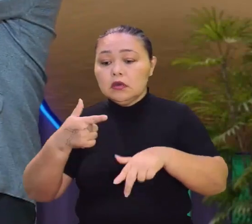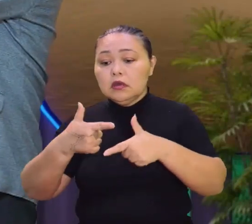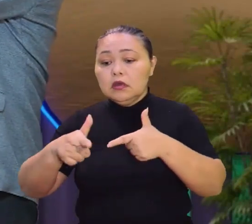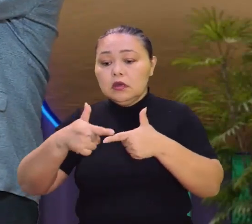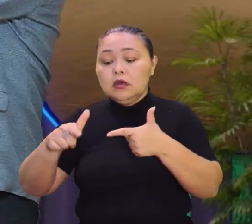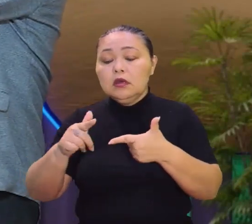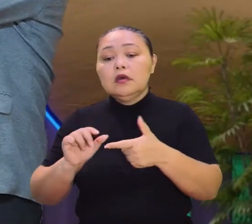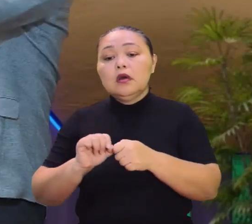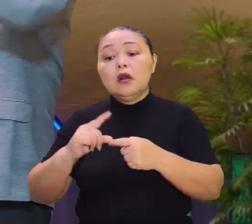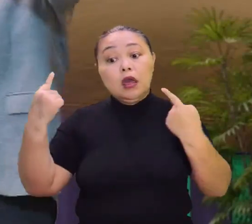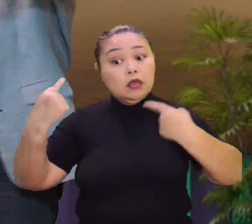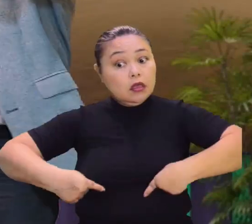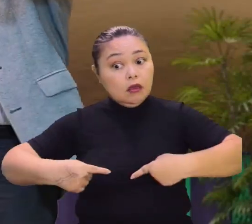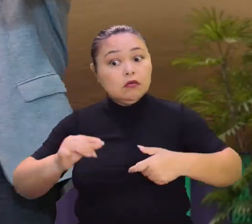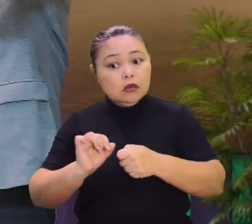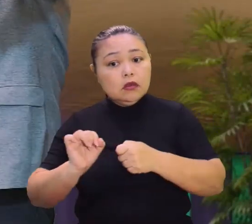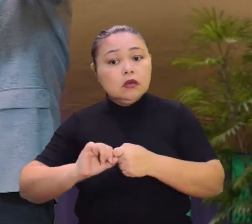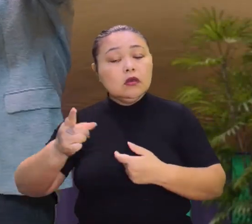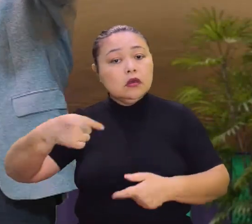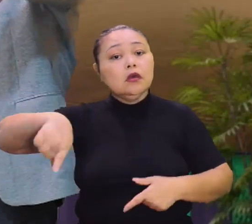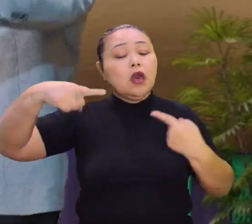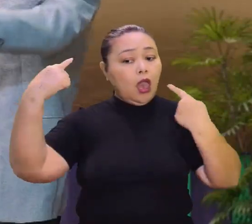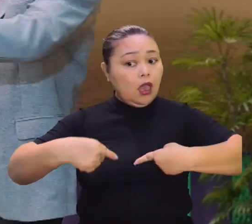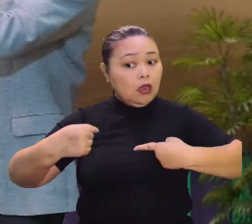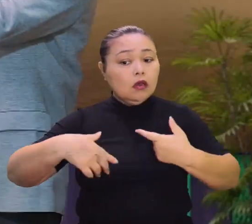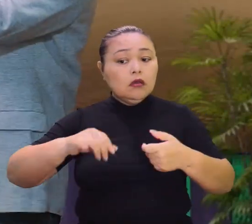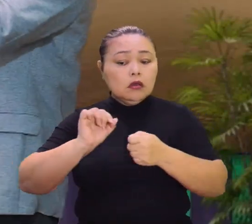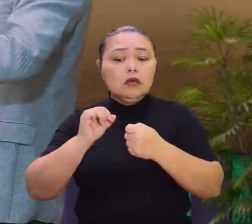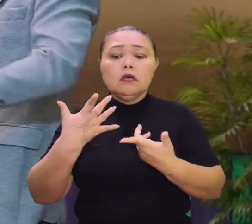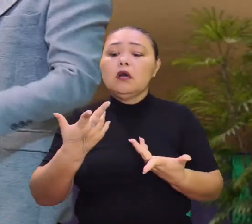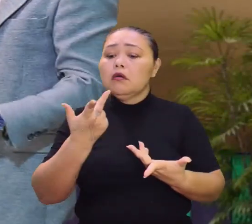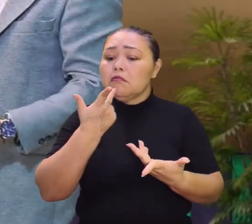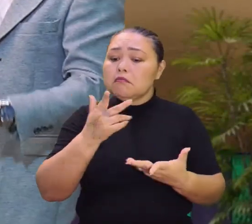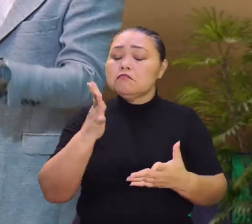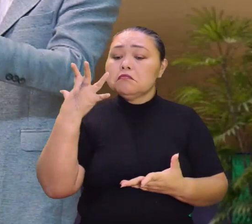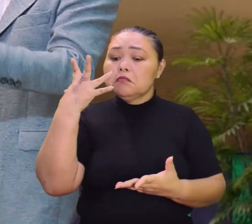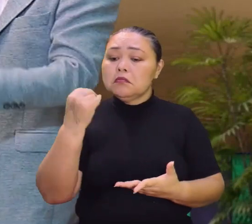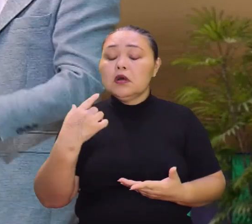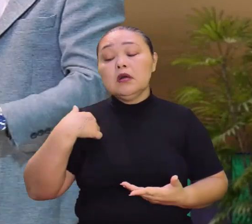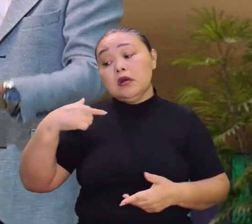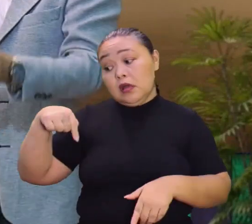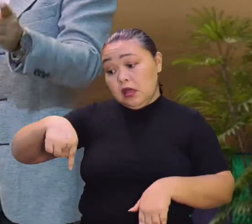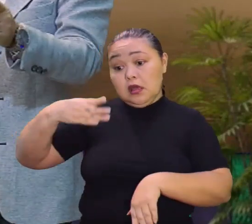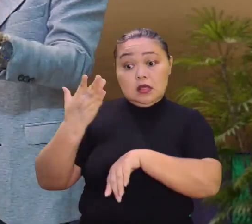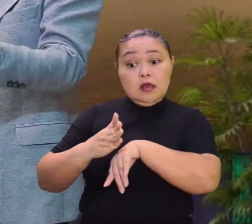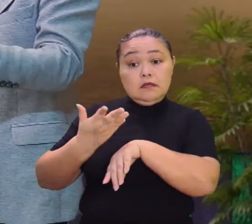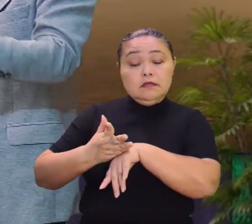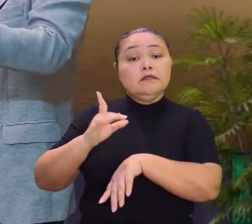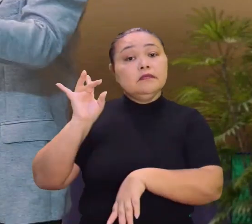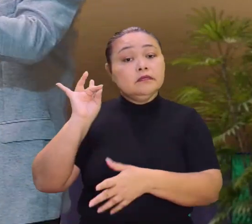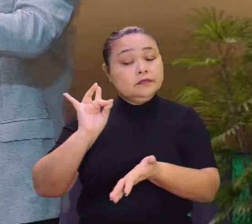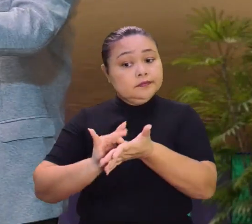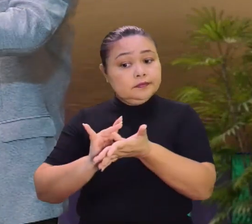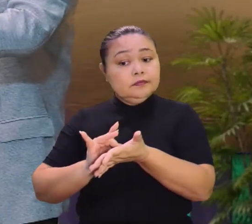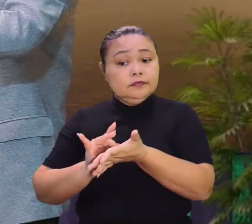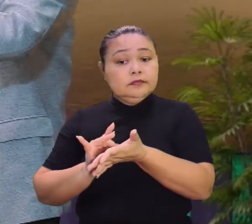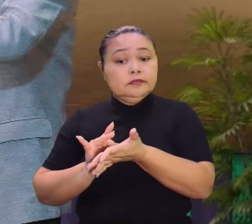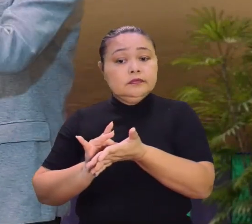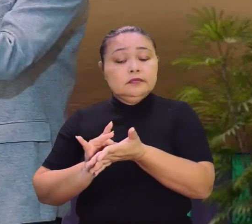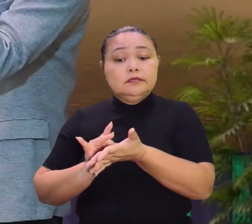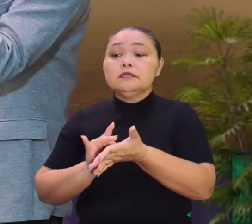está falando é muito bonito. É. Inclusive, eles estão achando também. Ah, esse professor fala muito bonito, quero ver aqui na prática. Realmente. Porque